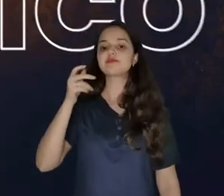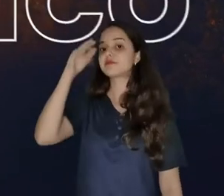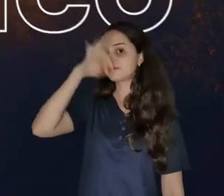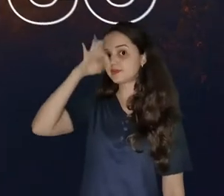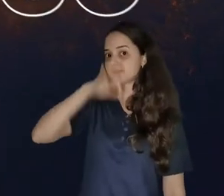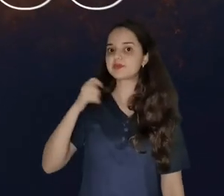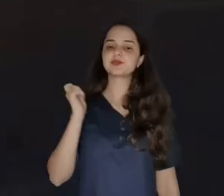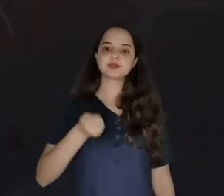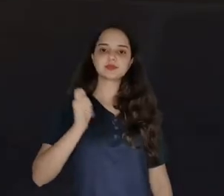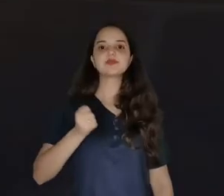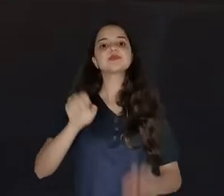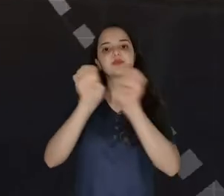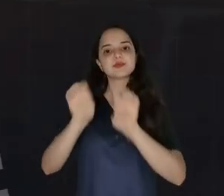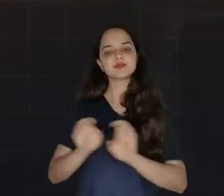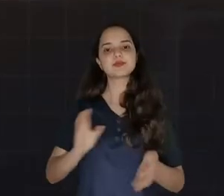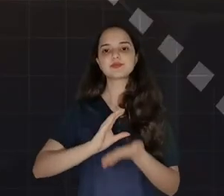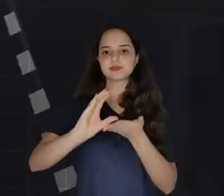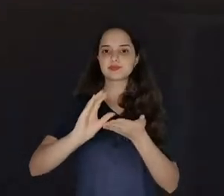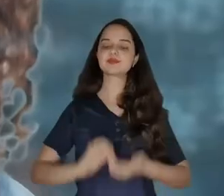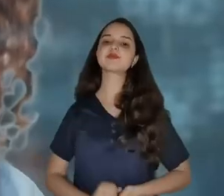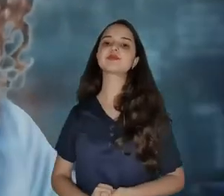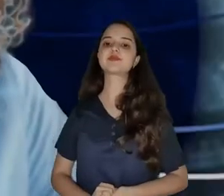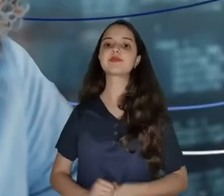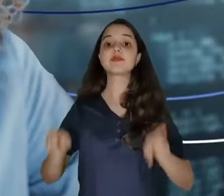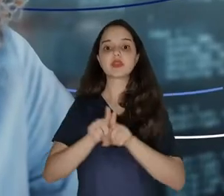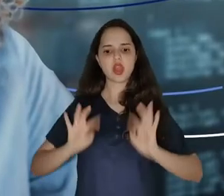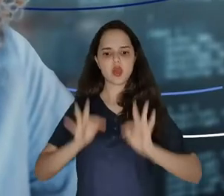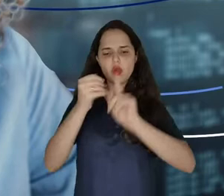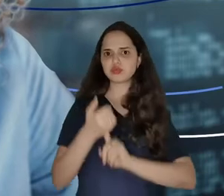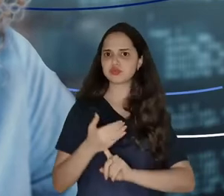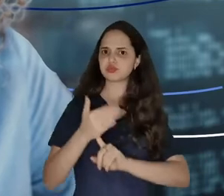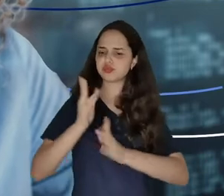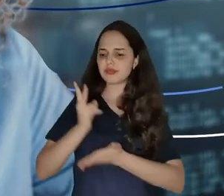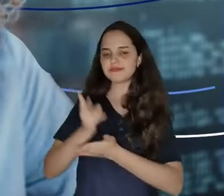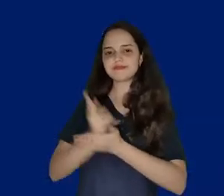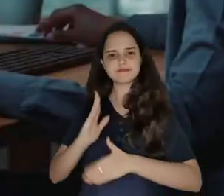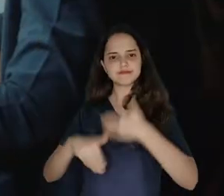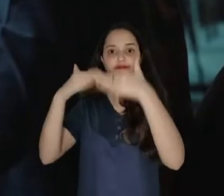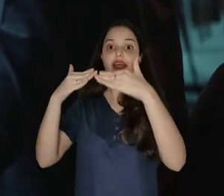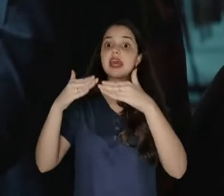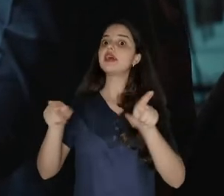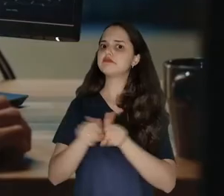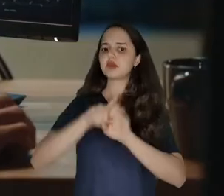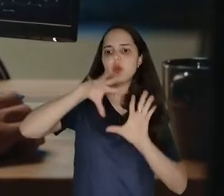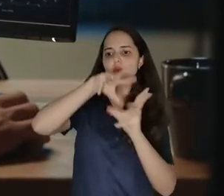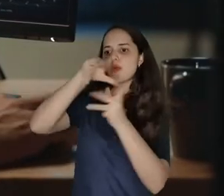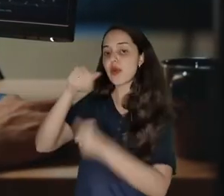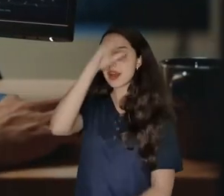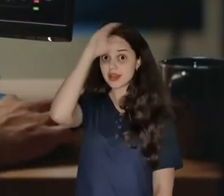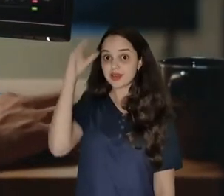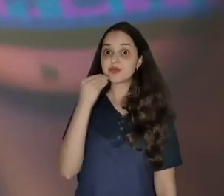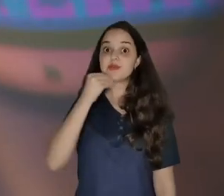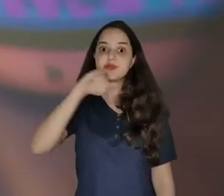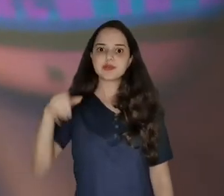México, Peru e Argentina. Evolução tecnológica constante, permitindo não só que clientes globais